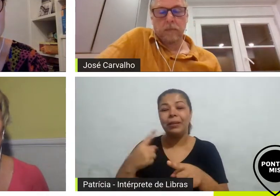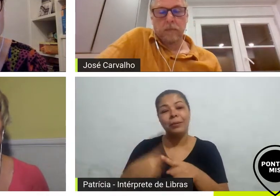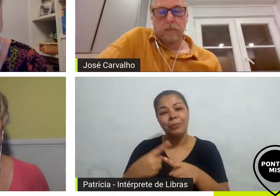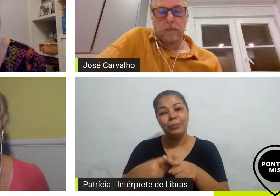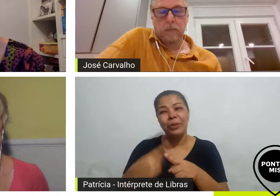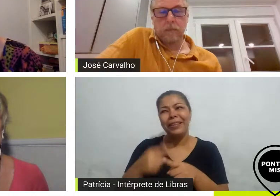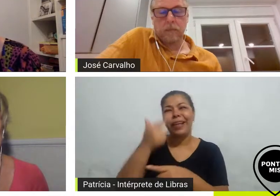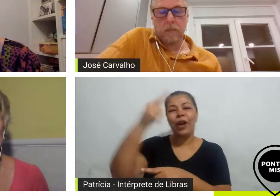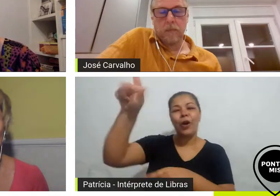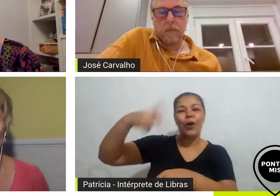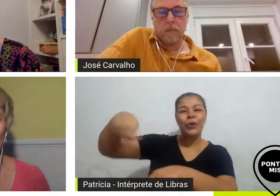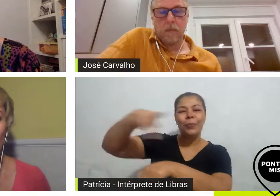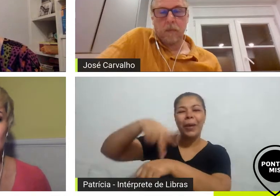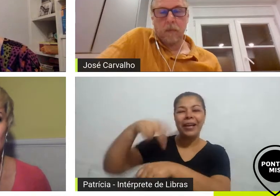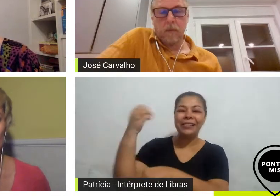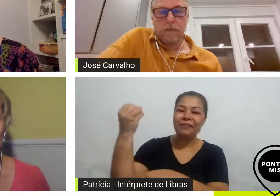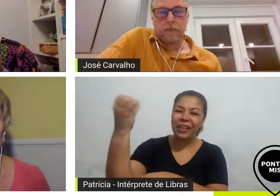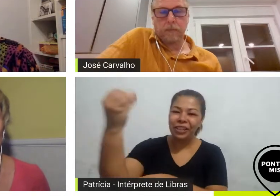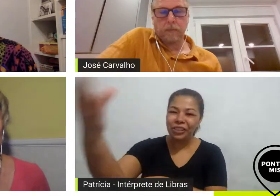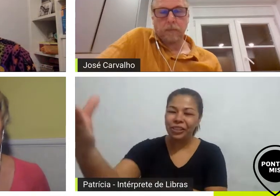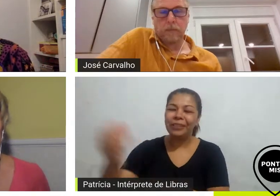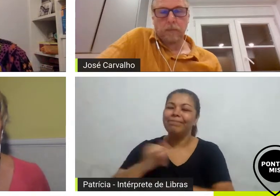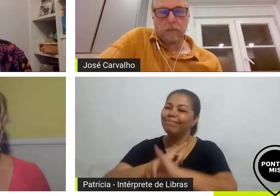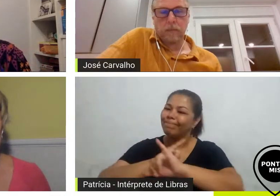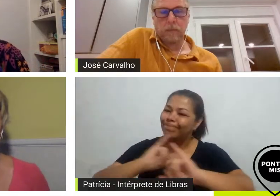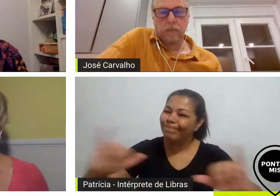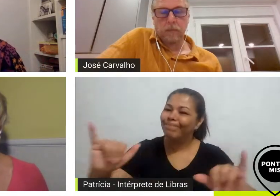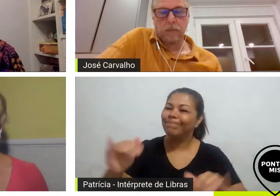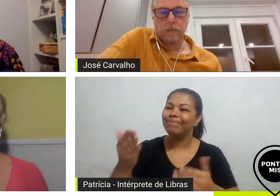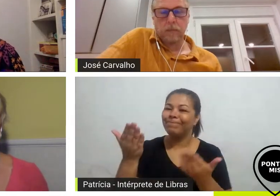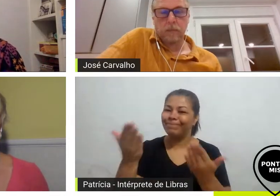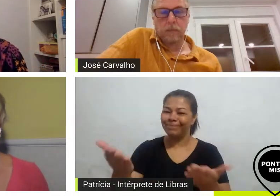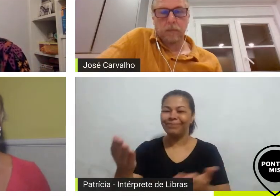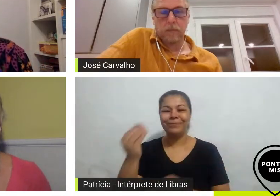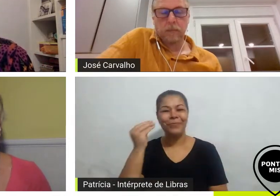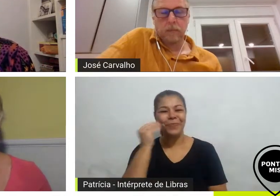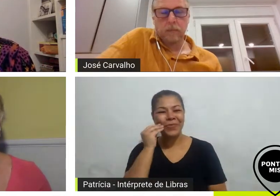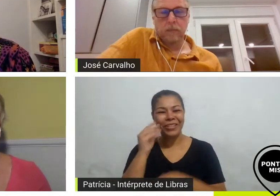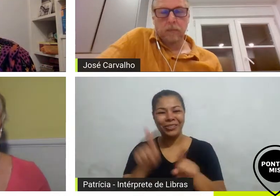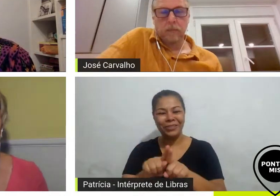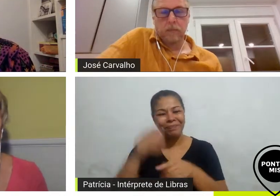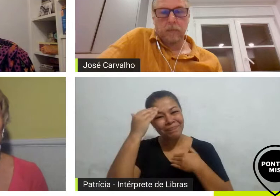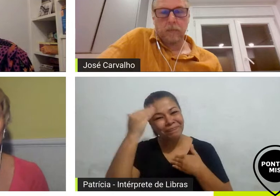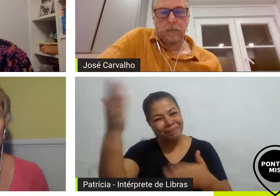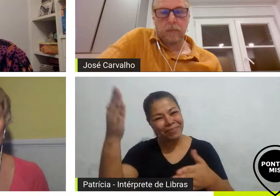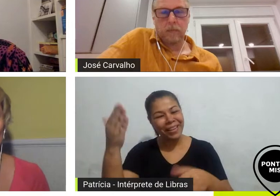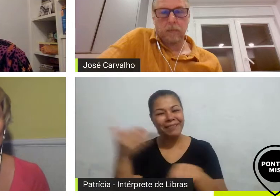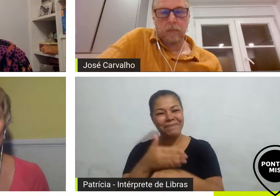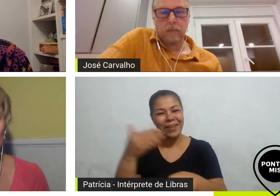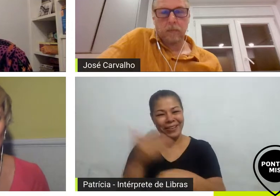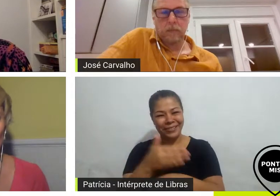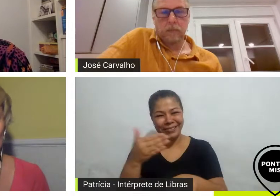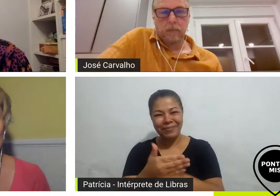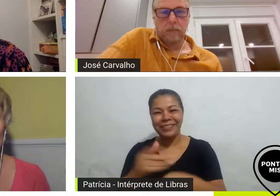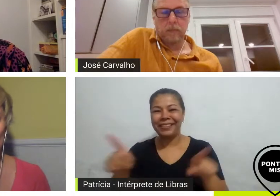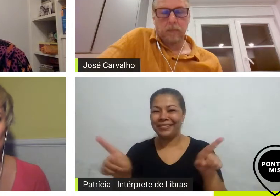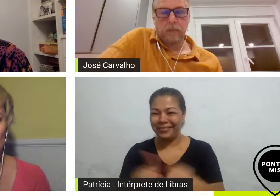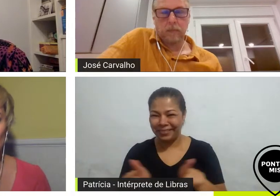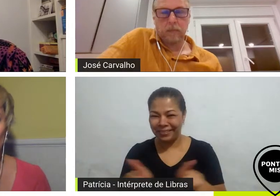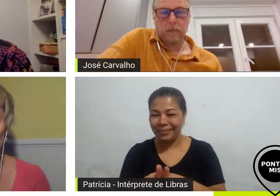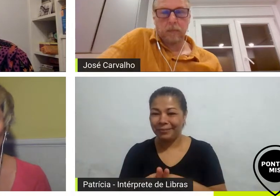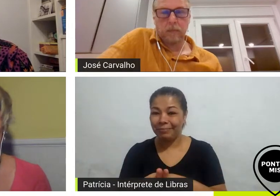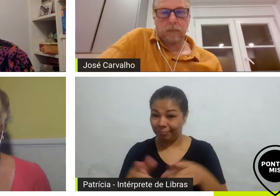viajando então um beijo para você Cal obrigada pela participação e por proporcionar para a galera assistir também o